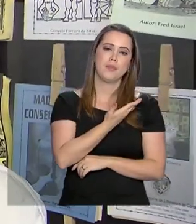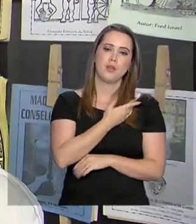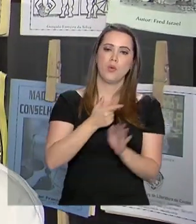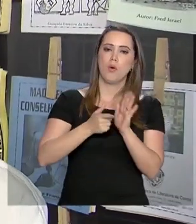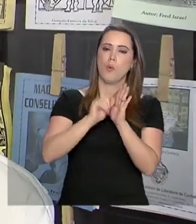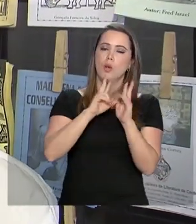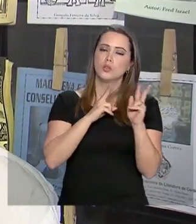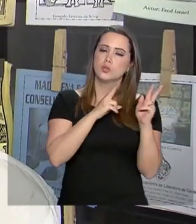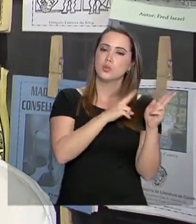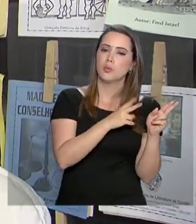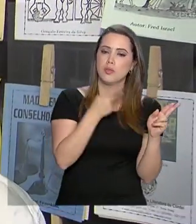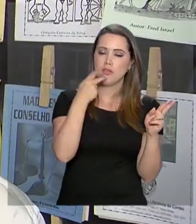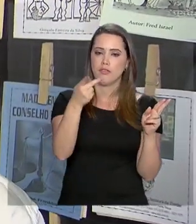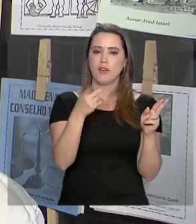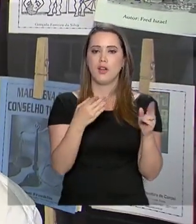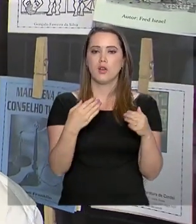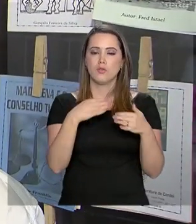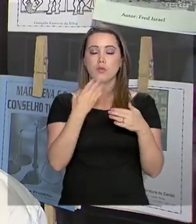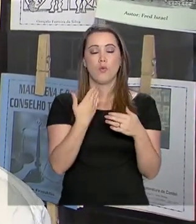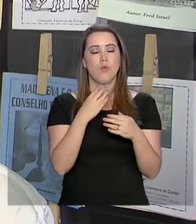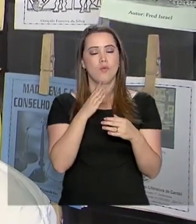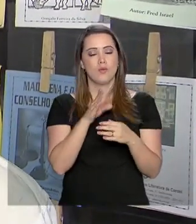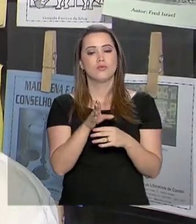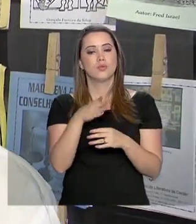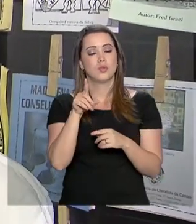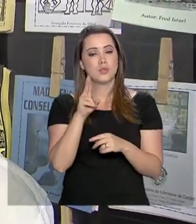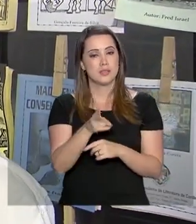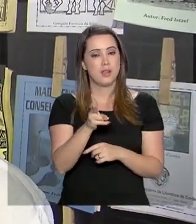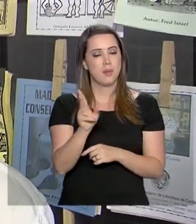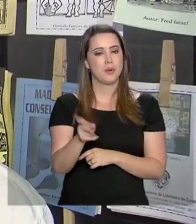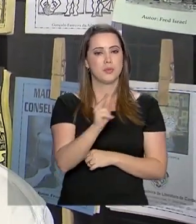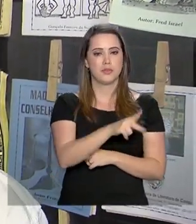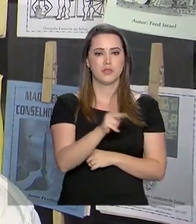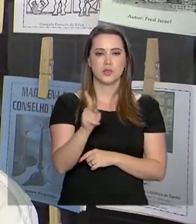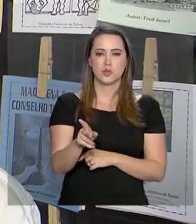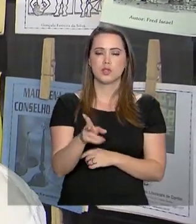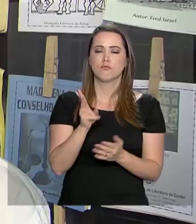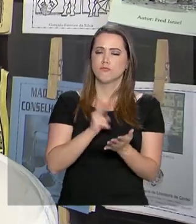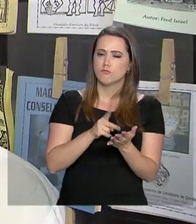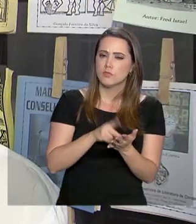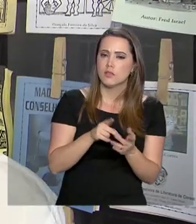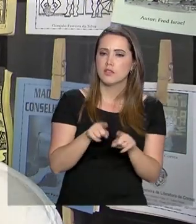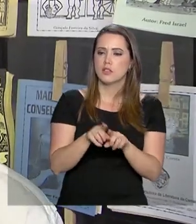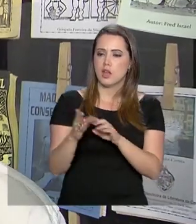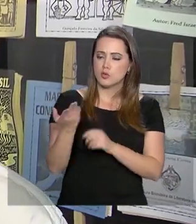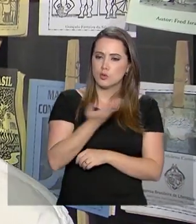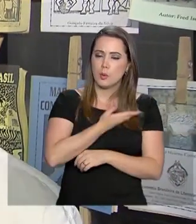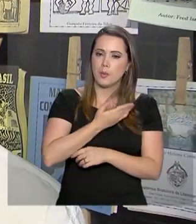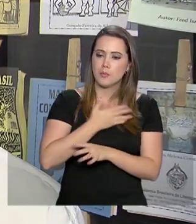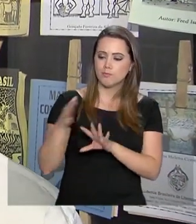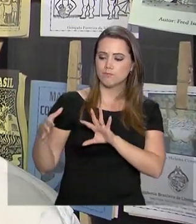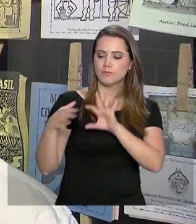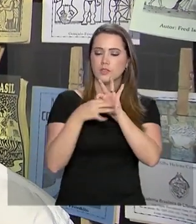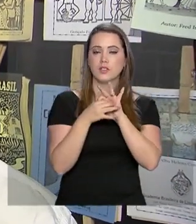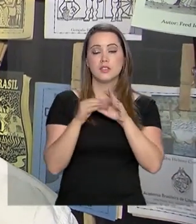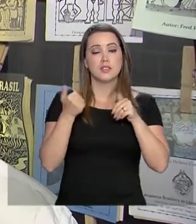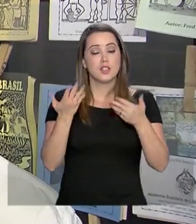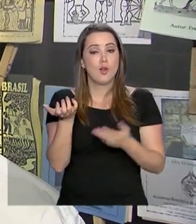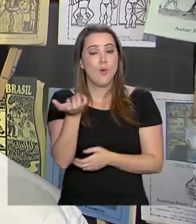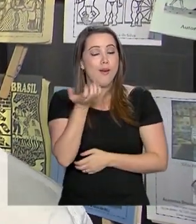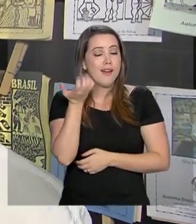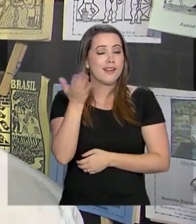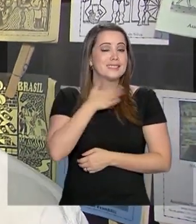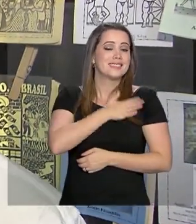de dormir eu digo, vou guardar meu professor. Confidente e verdadeiro, companheiro e aliado, portanto, querido